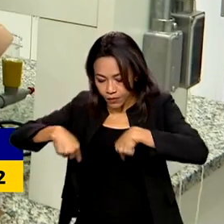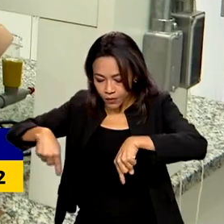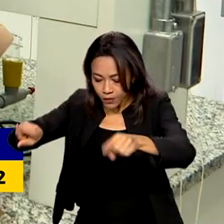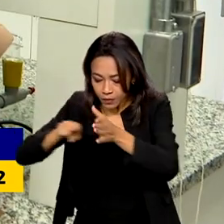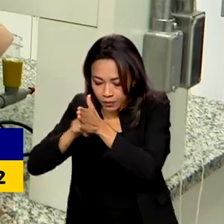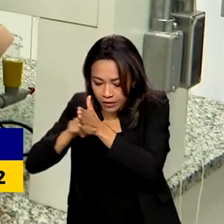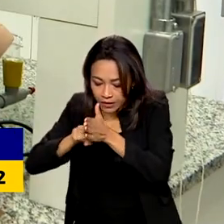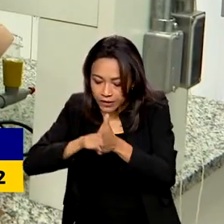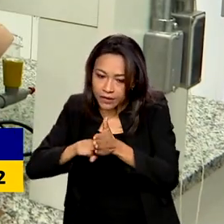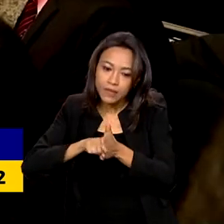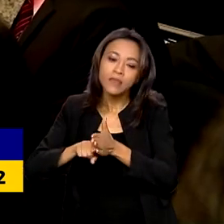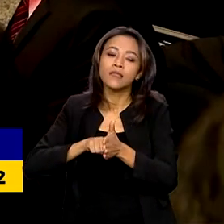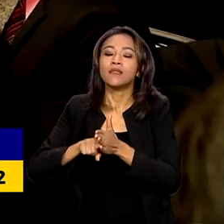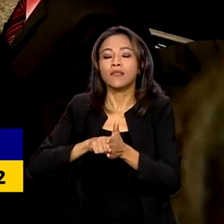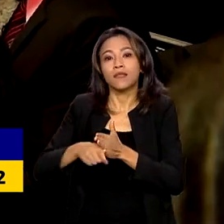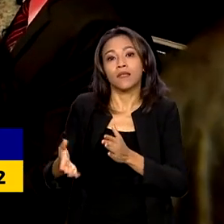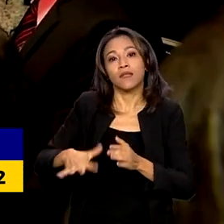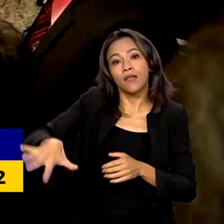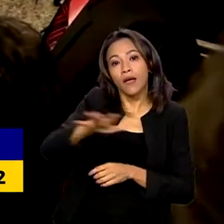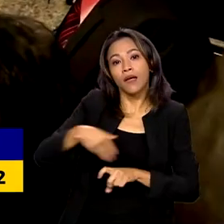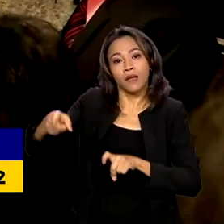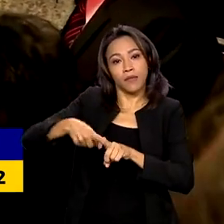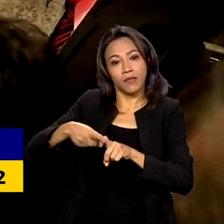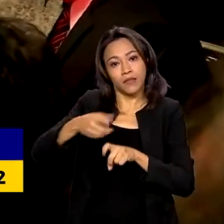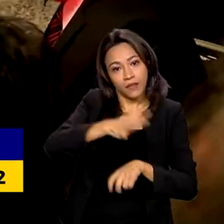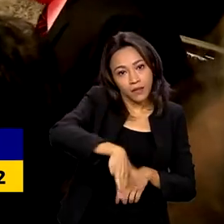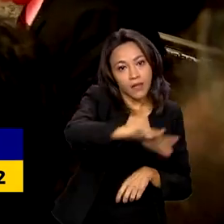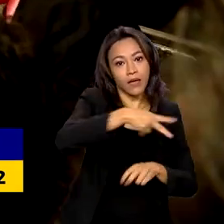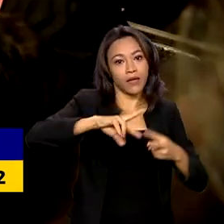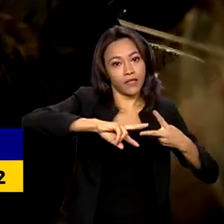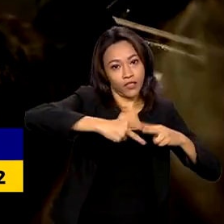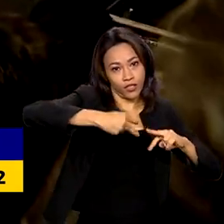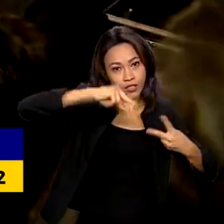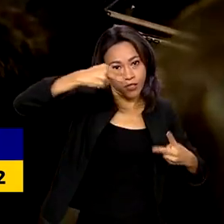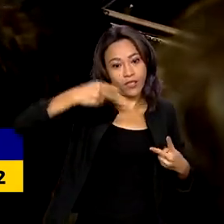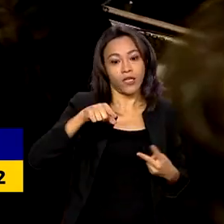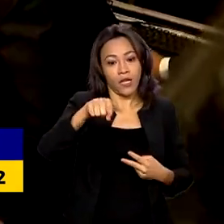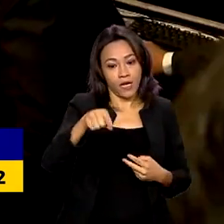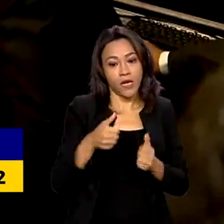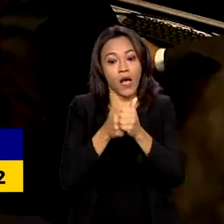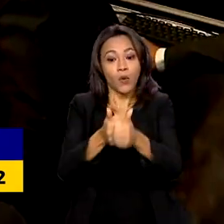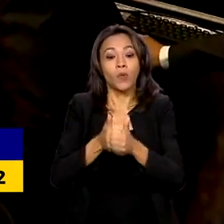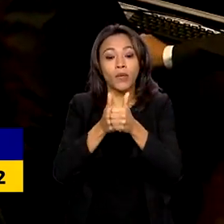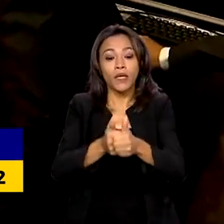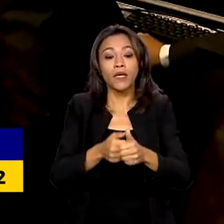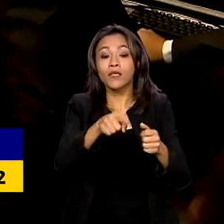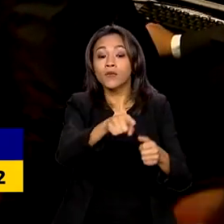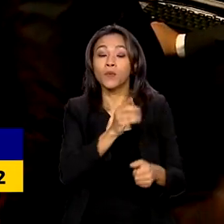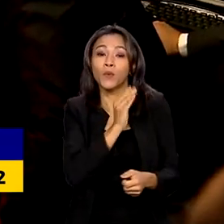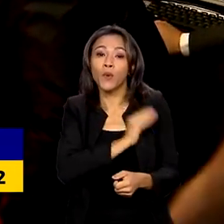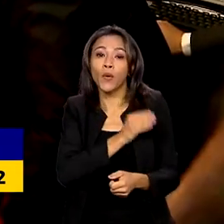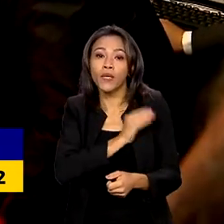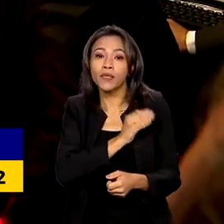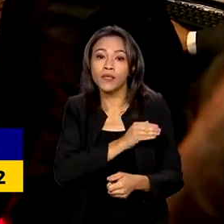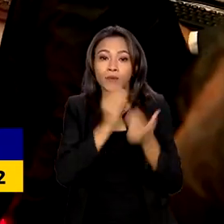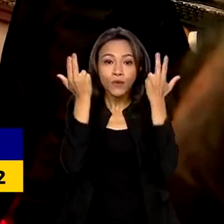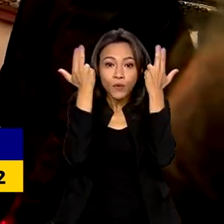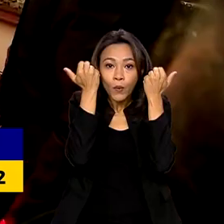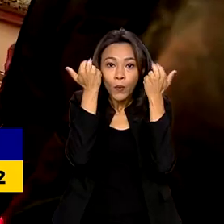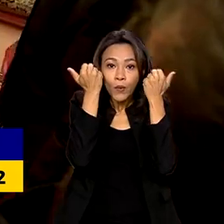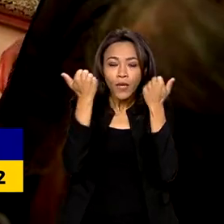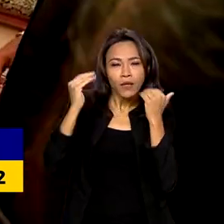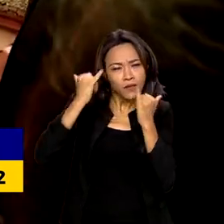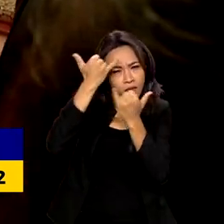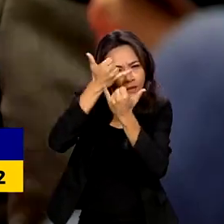medicina e genética. O presidente Lula acompanhou um experimento feito com o coração de um coelho, que se assemelha